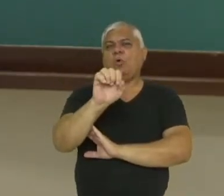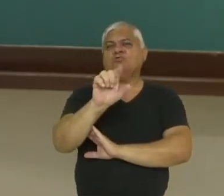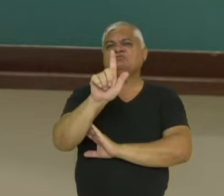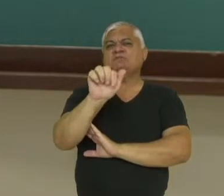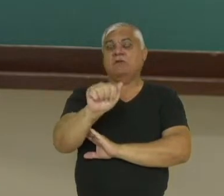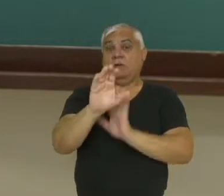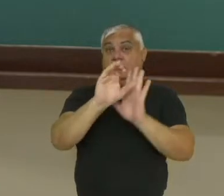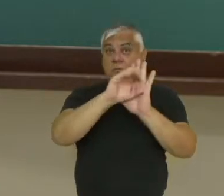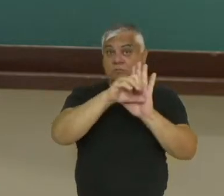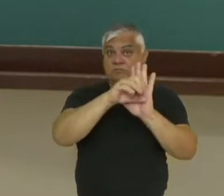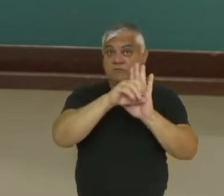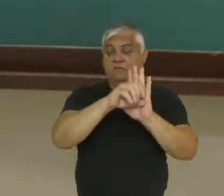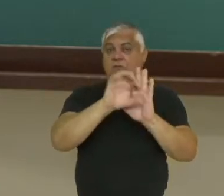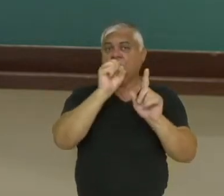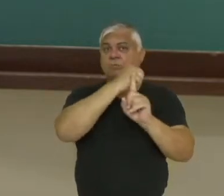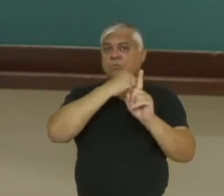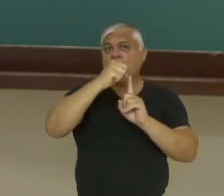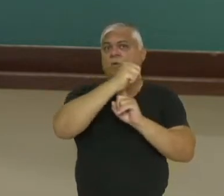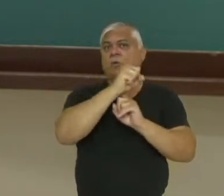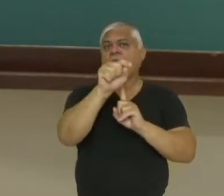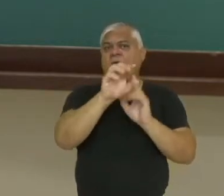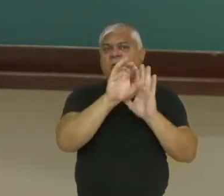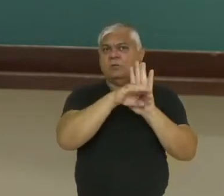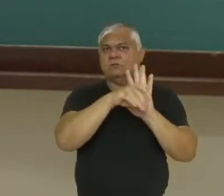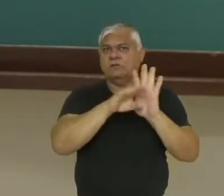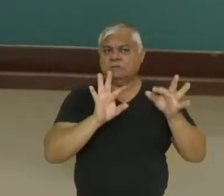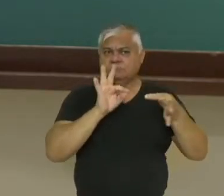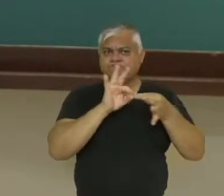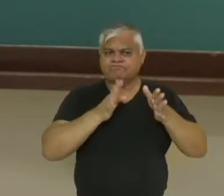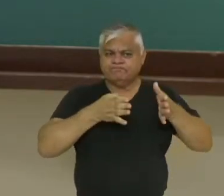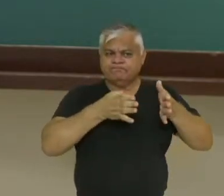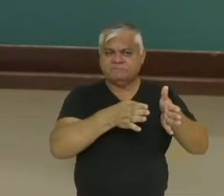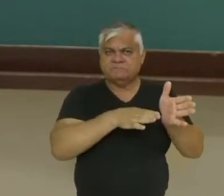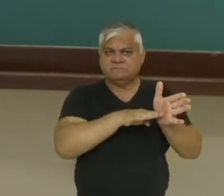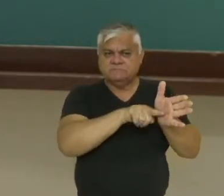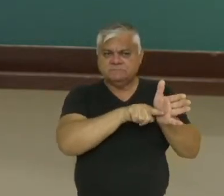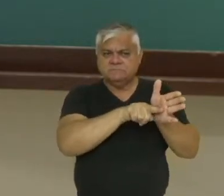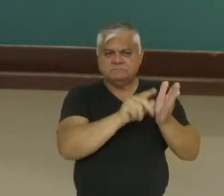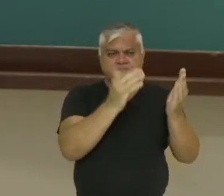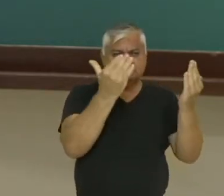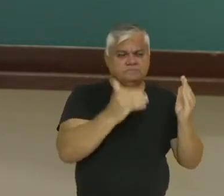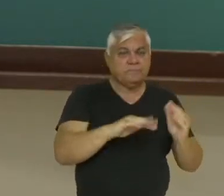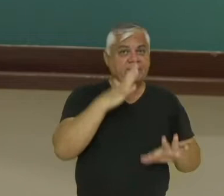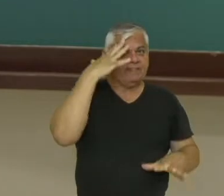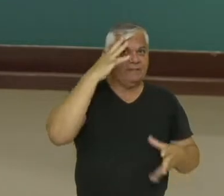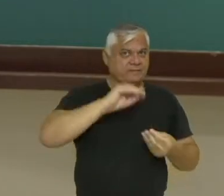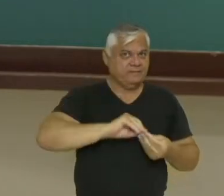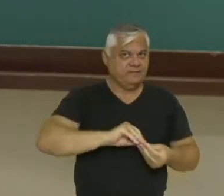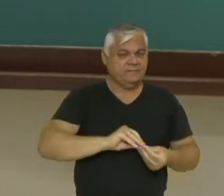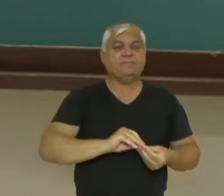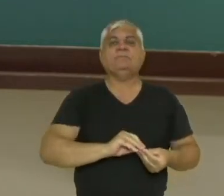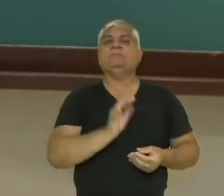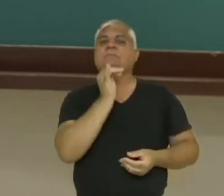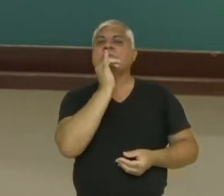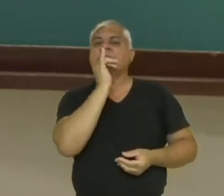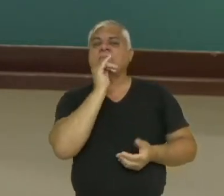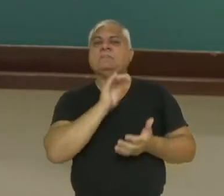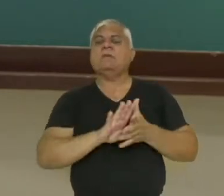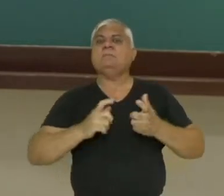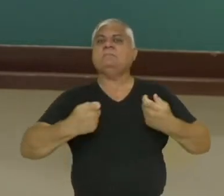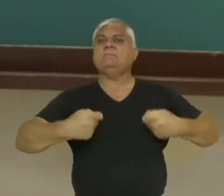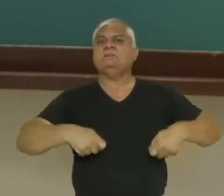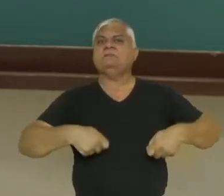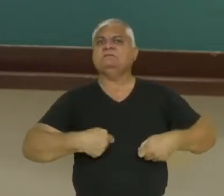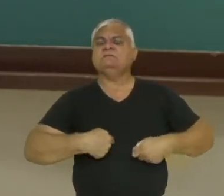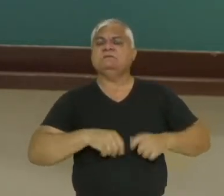Um conceito tem um significado específico para analisar e entender algumas realidades. Então, a gente precisa